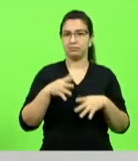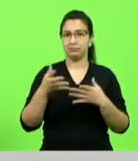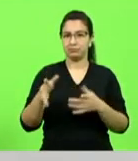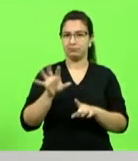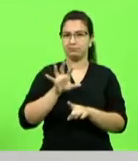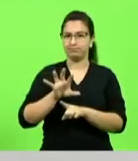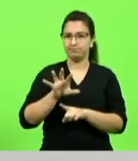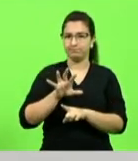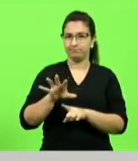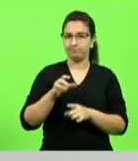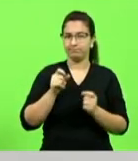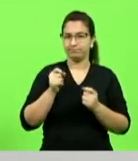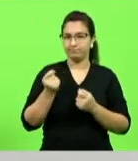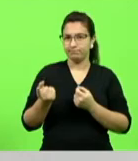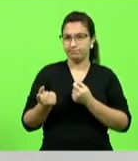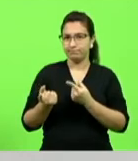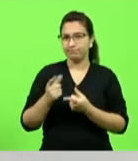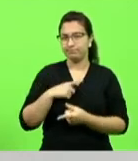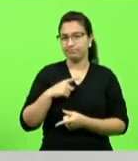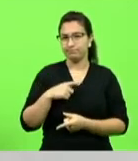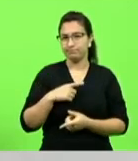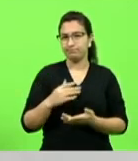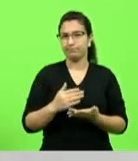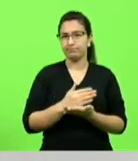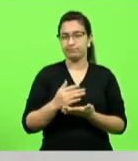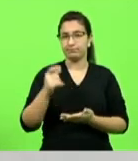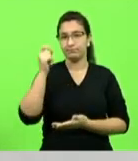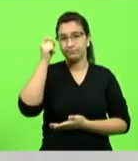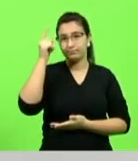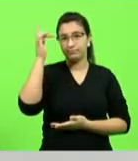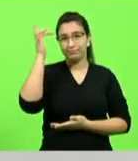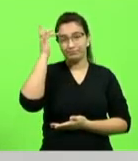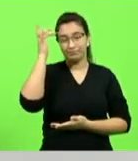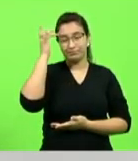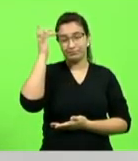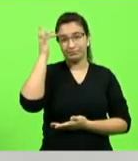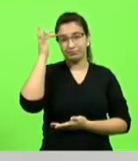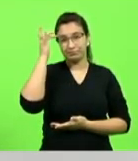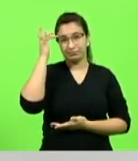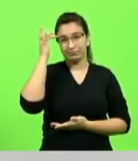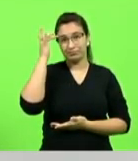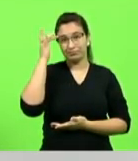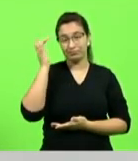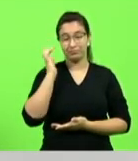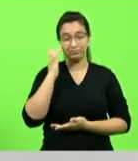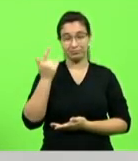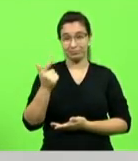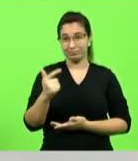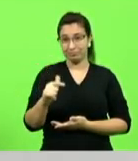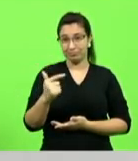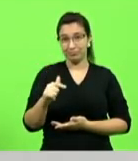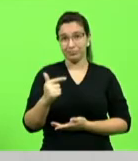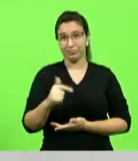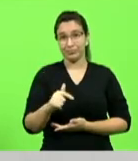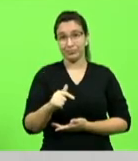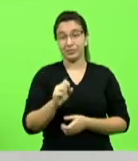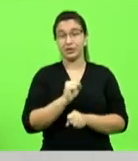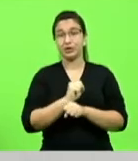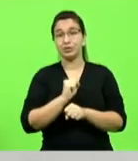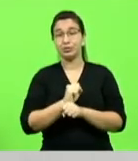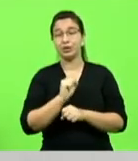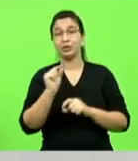para ter essa sua inteligência testada como única alternativa agora esperar deputado Kennedy não esperar o que vai acontecer com o dolo